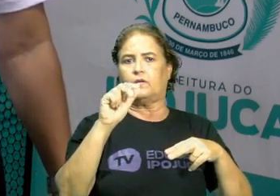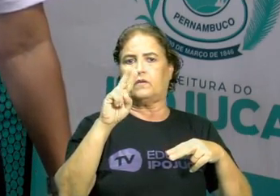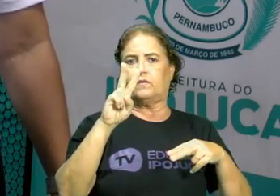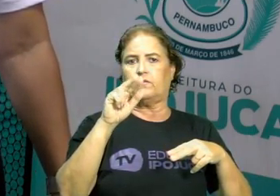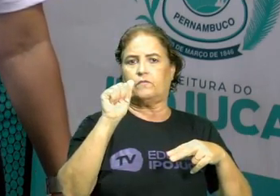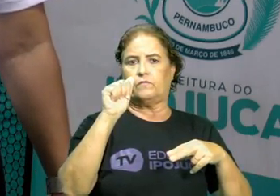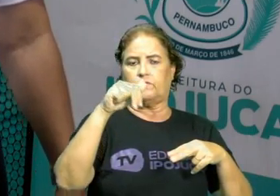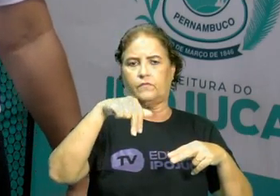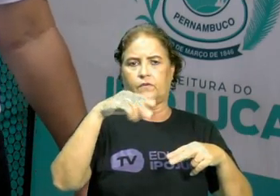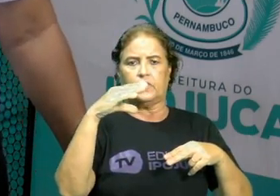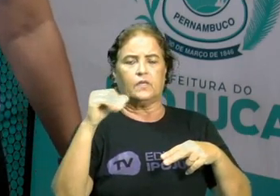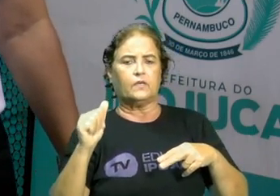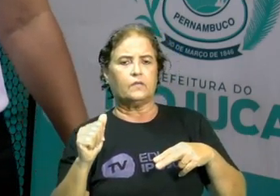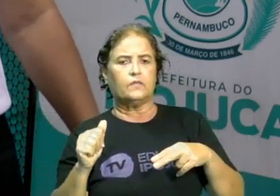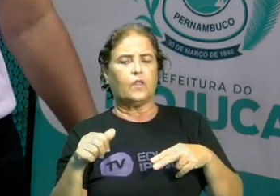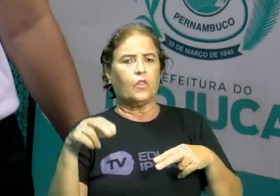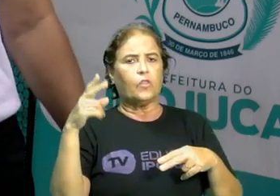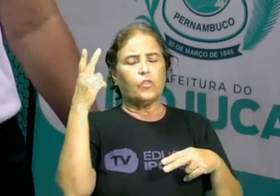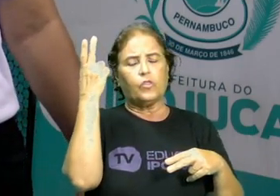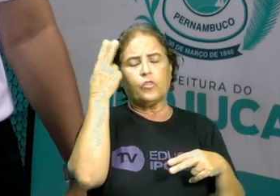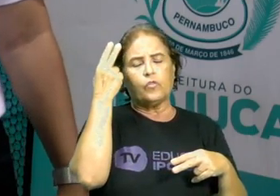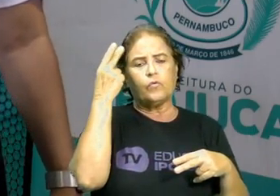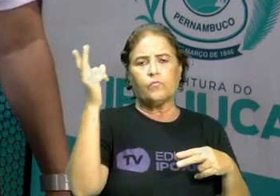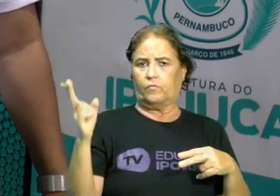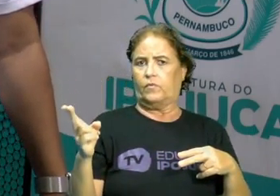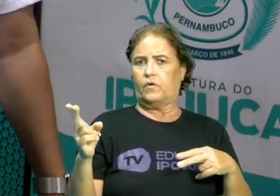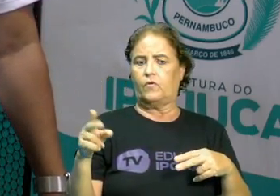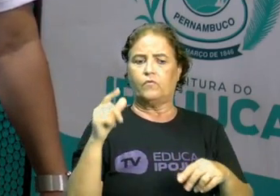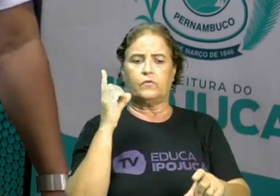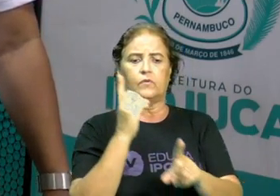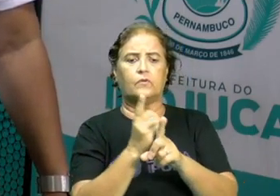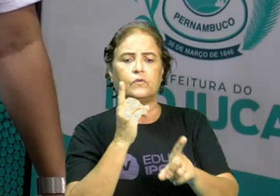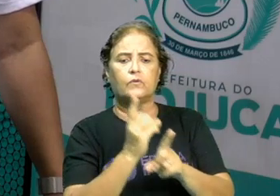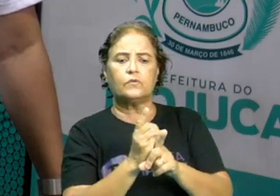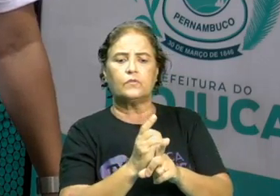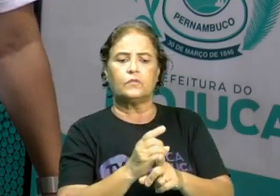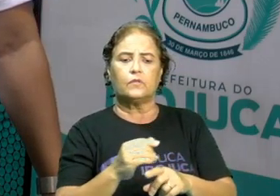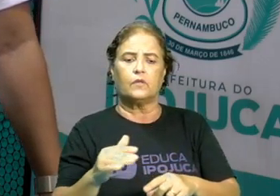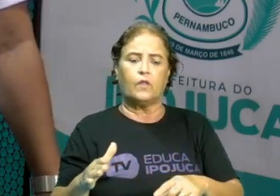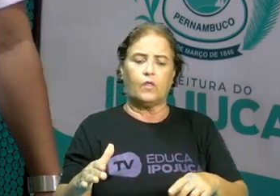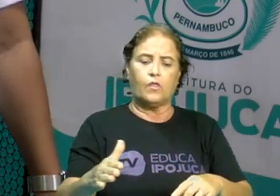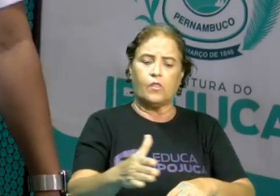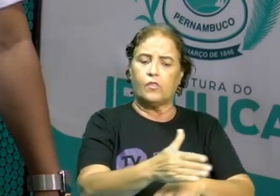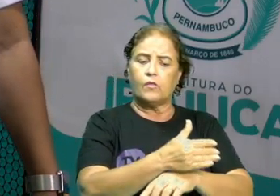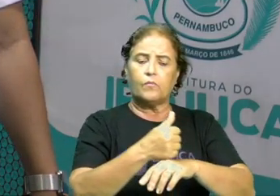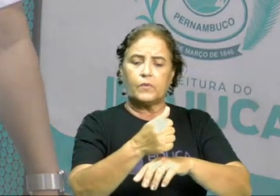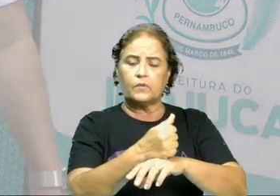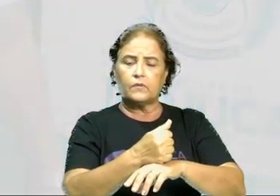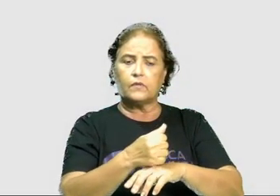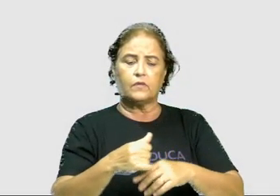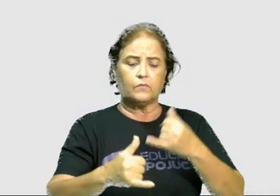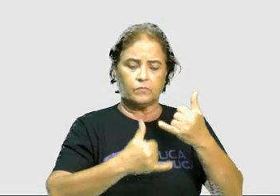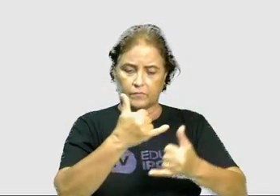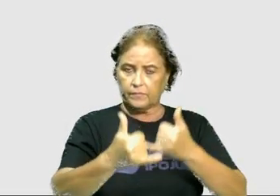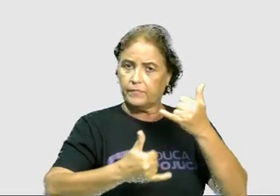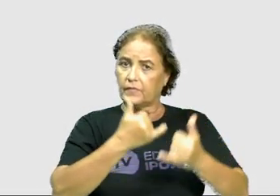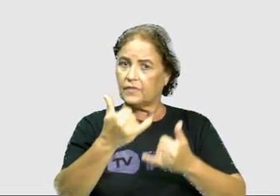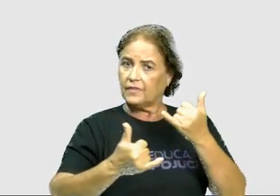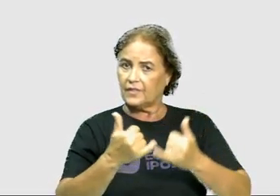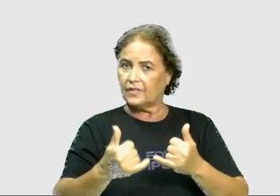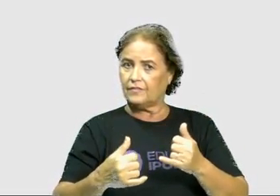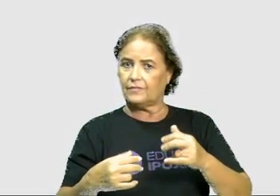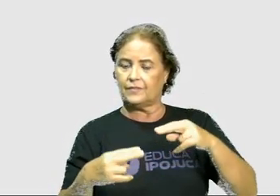do que vocês imaginam. Até no parquinho, quando vocês eram pequenininhos que brincavam. Como vocês estão vendo aí no exemplo, a